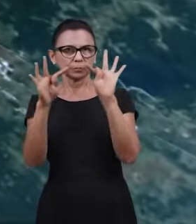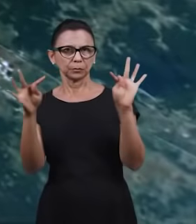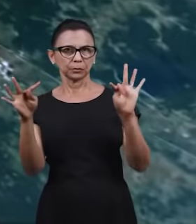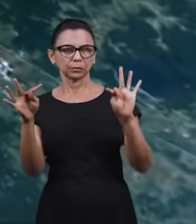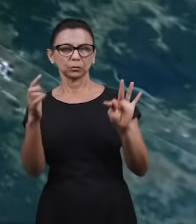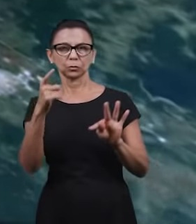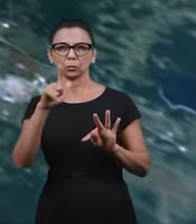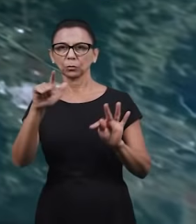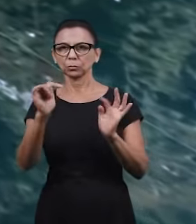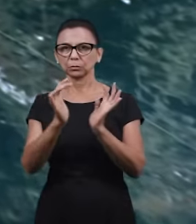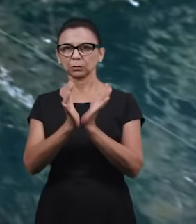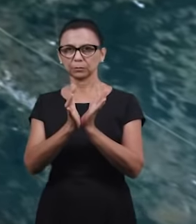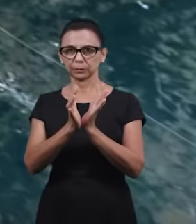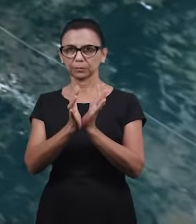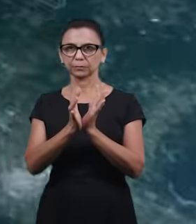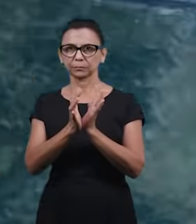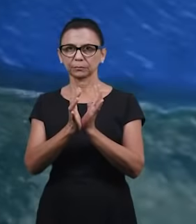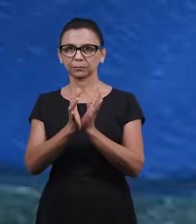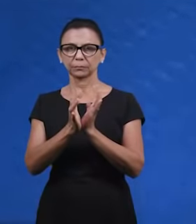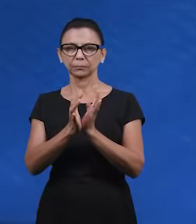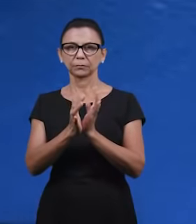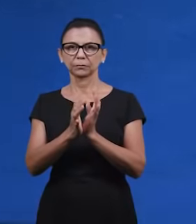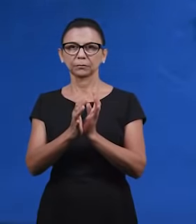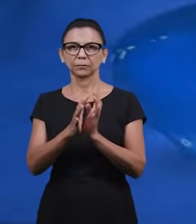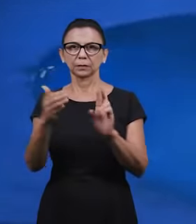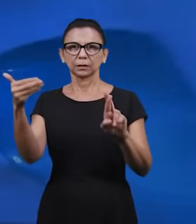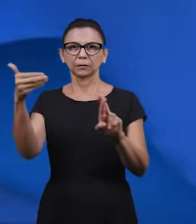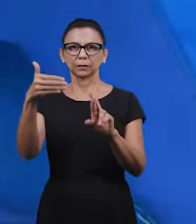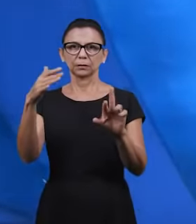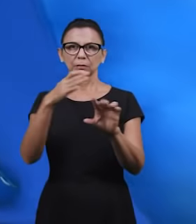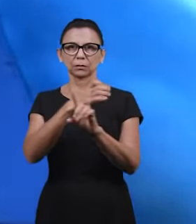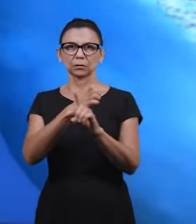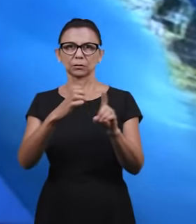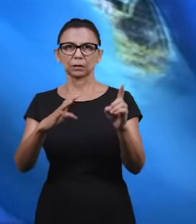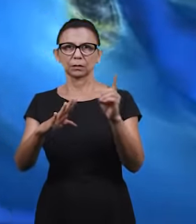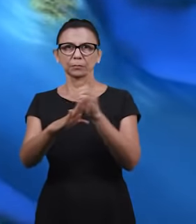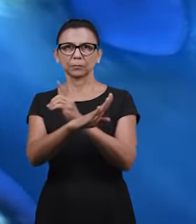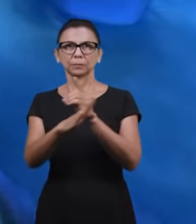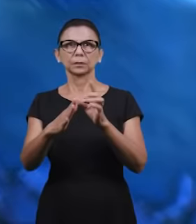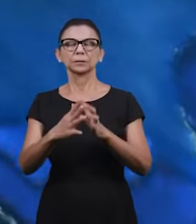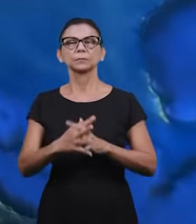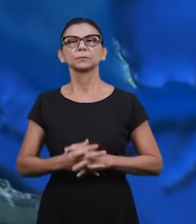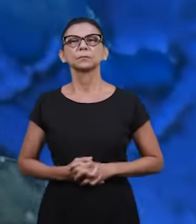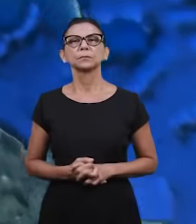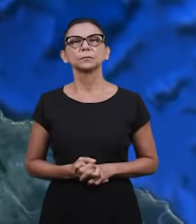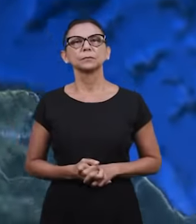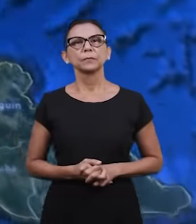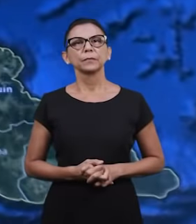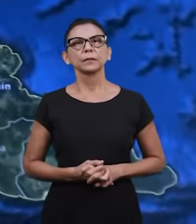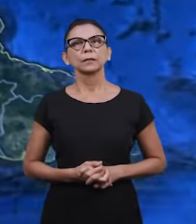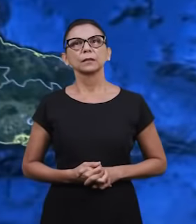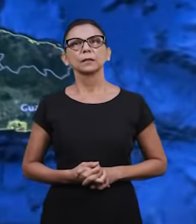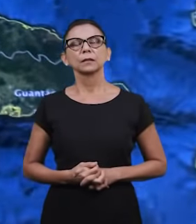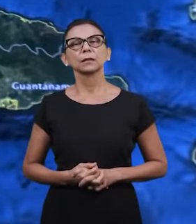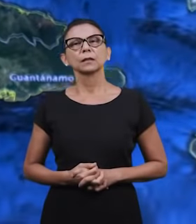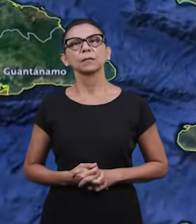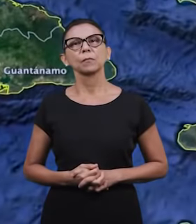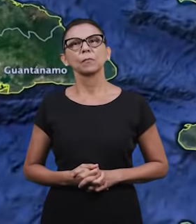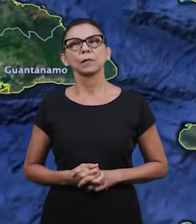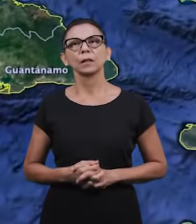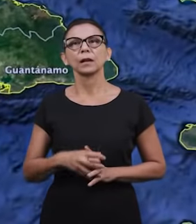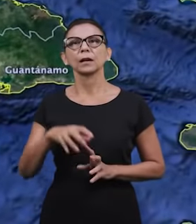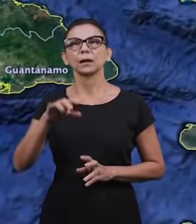testemunhos da Escola Bíblica ali em Bayamo. Vamos nos dirigir agora para Bayamo.